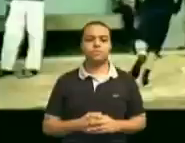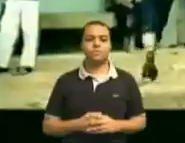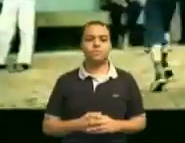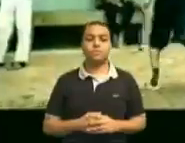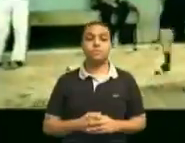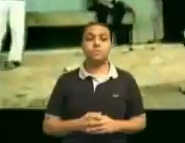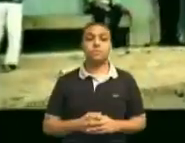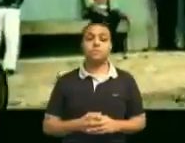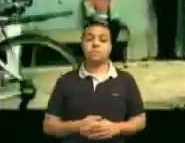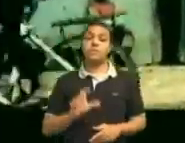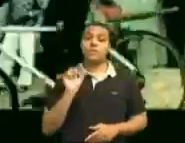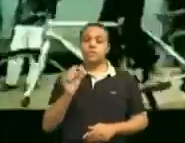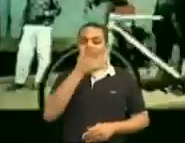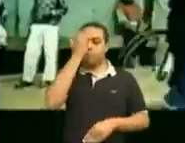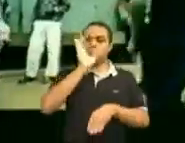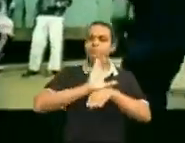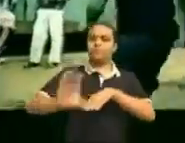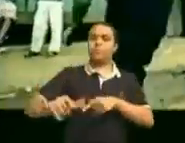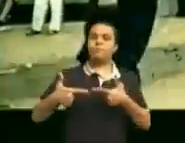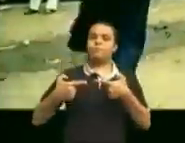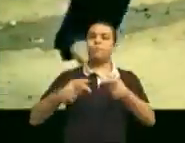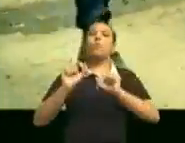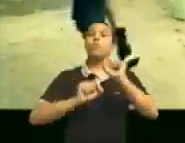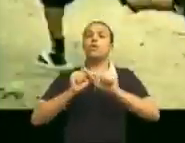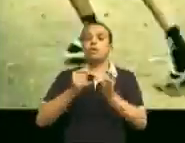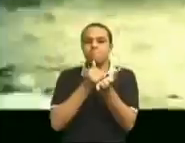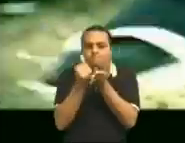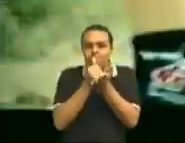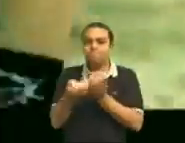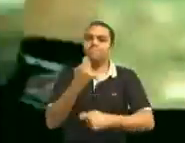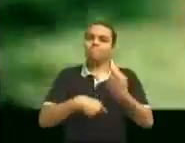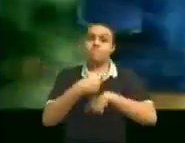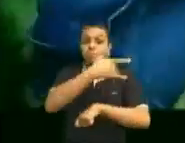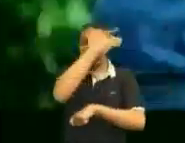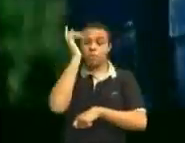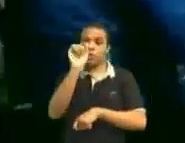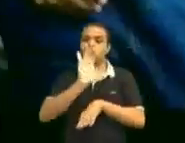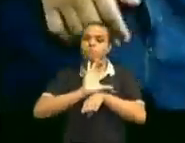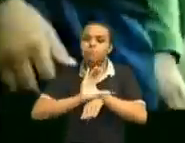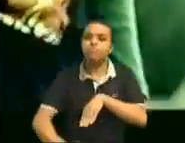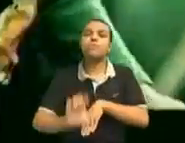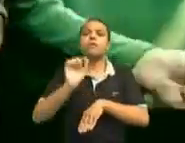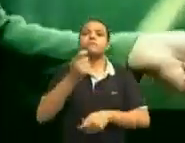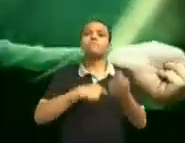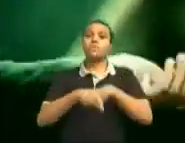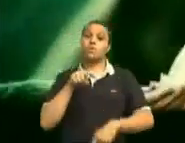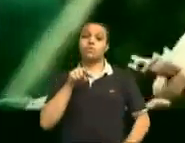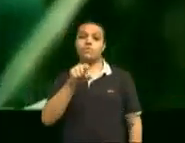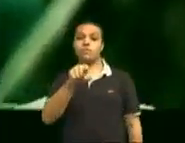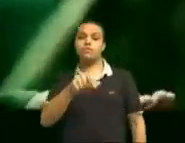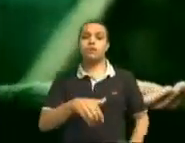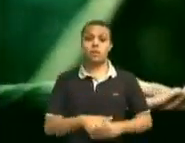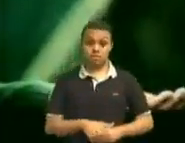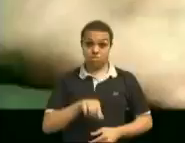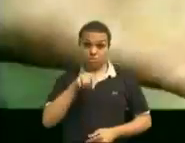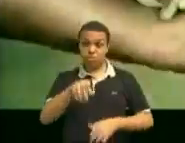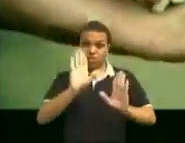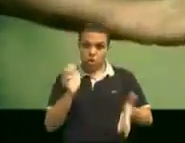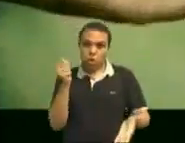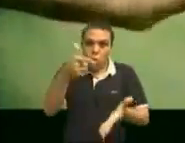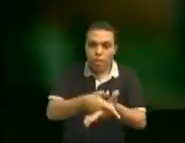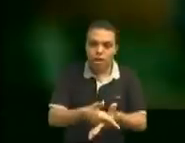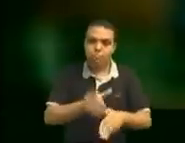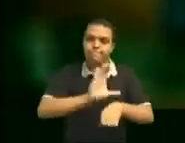Quem financia a violência é o tráfico de drogas. E quem sustenta o tráfico é você. Se você vai